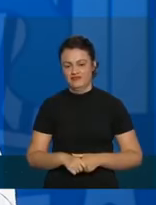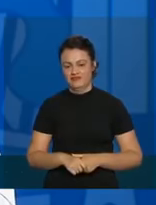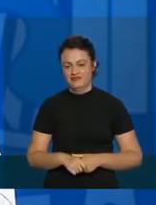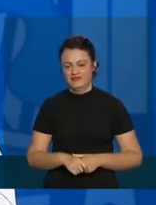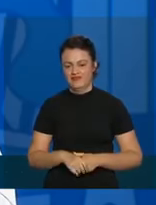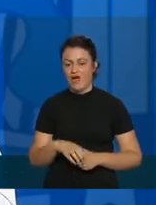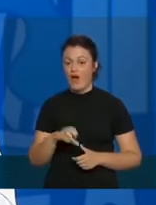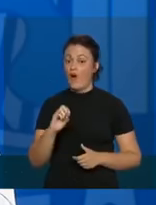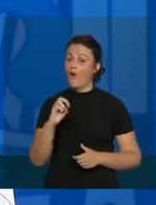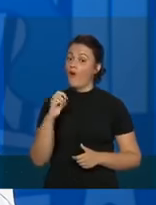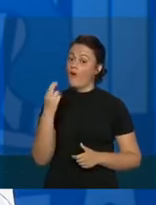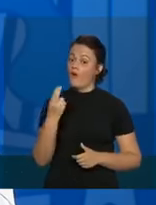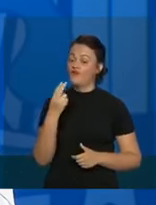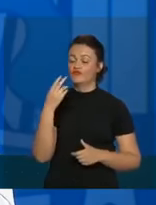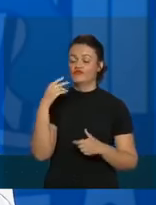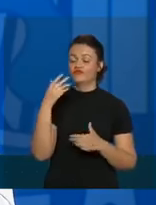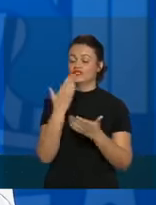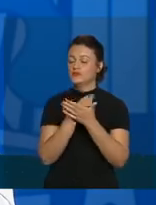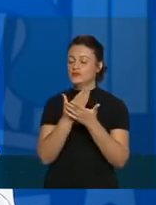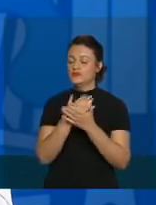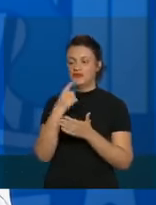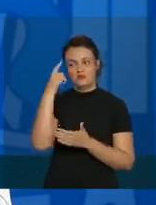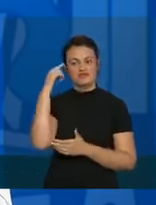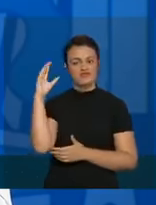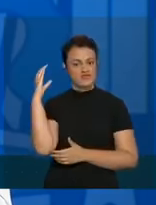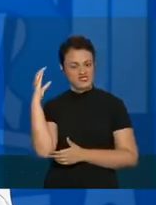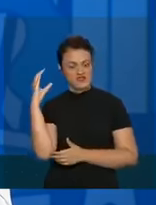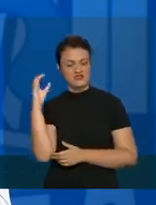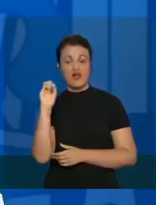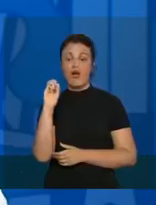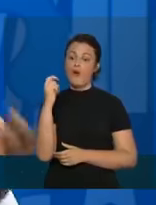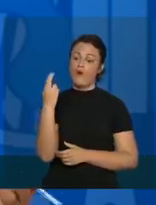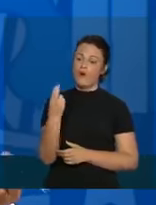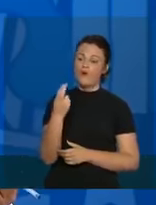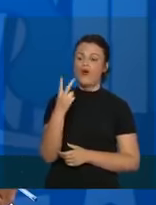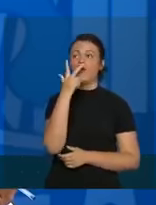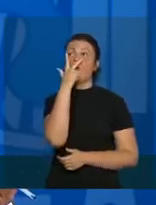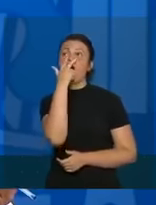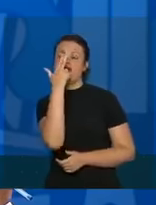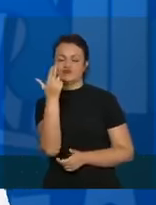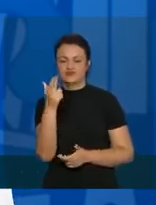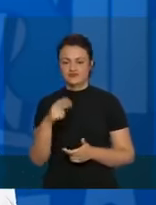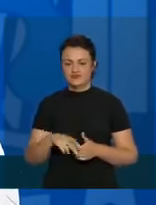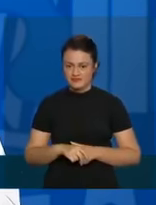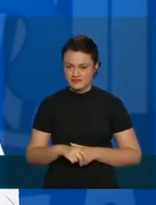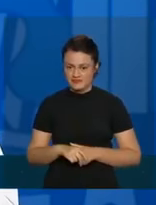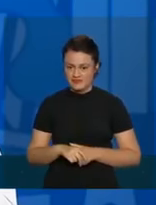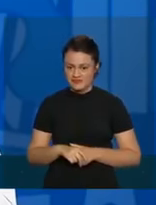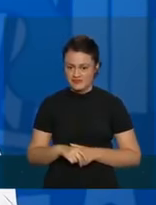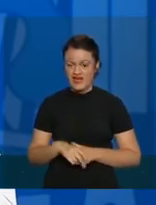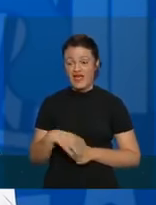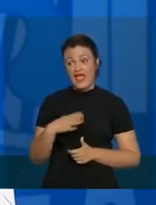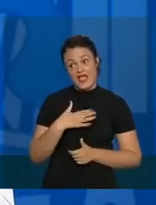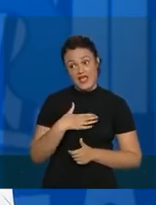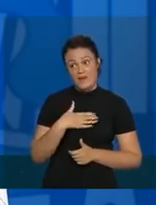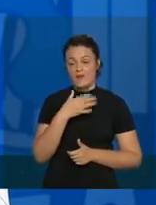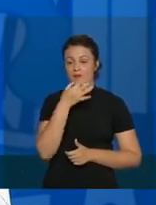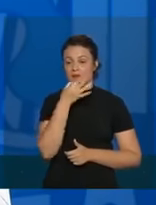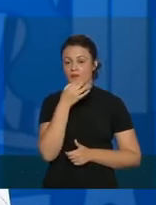você se baseia na ciência, ou fica, eu acho, na minha